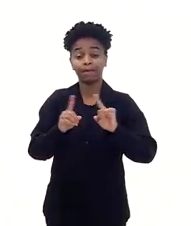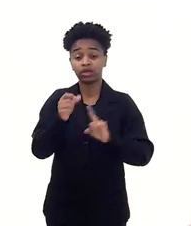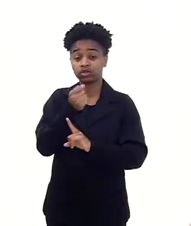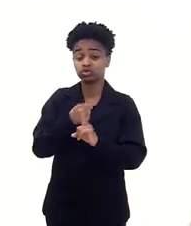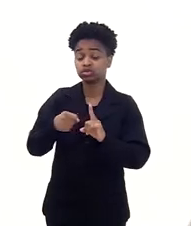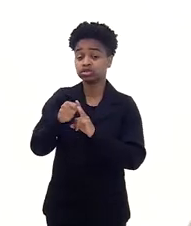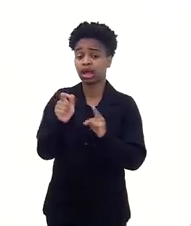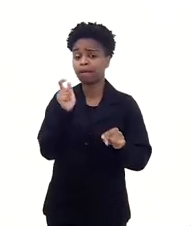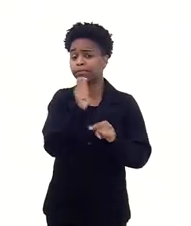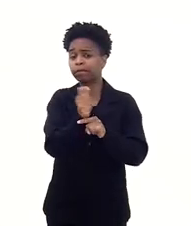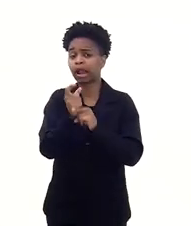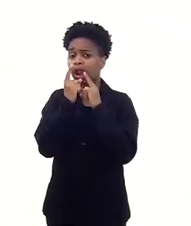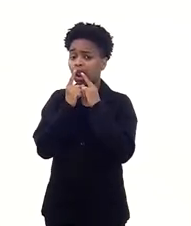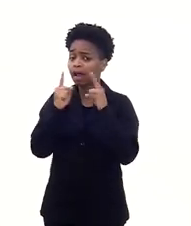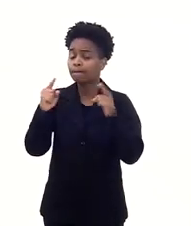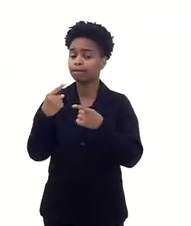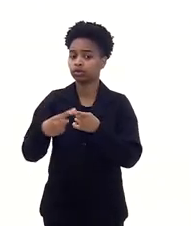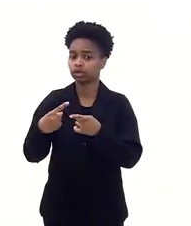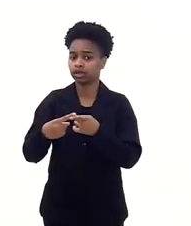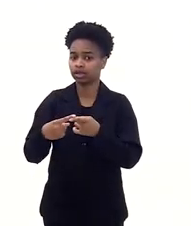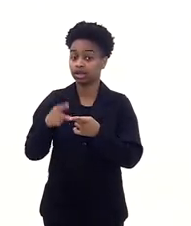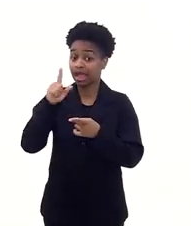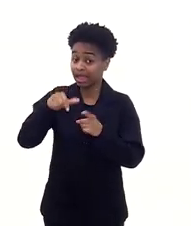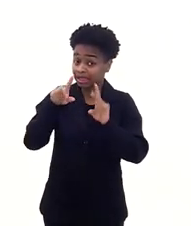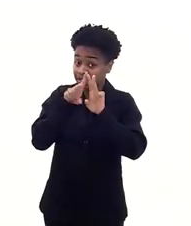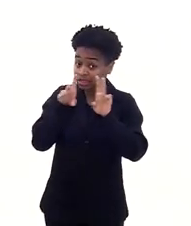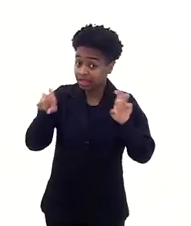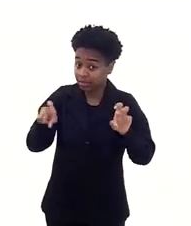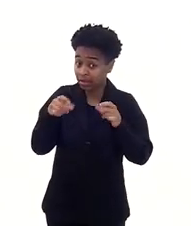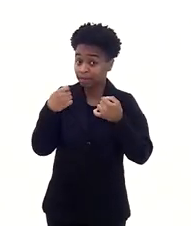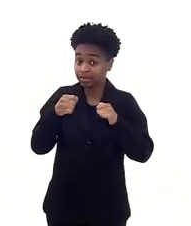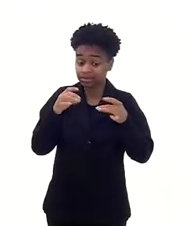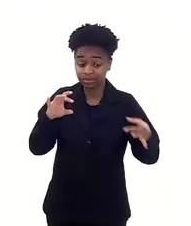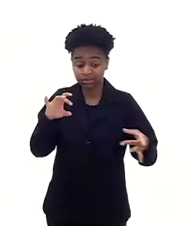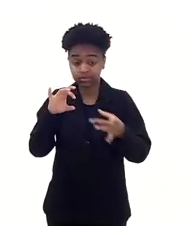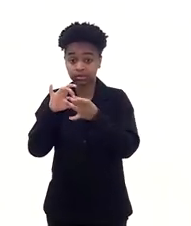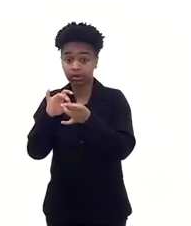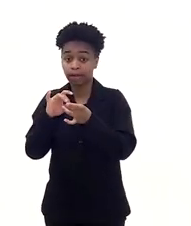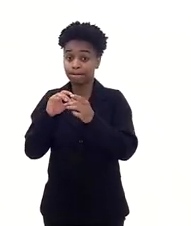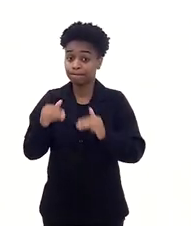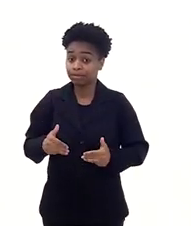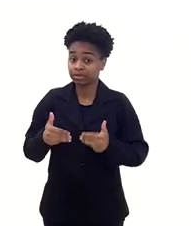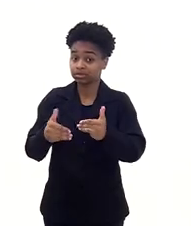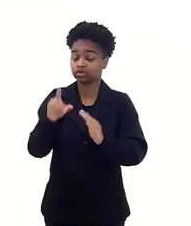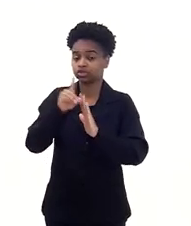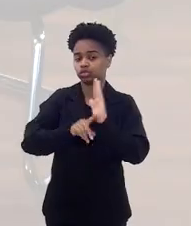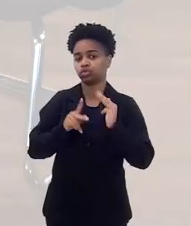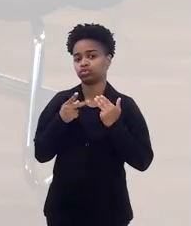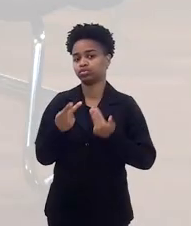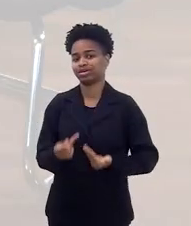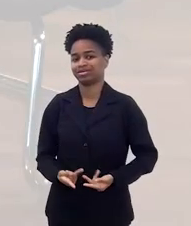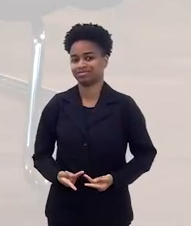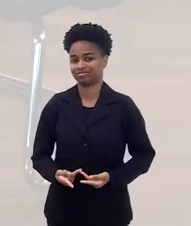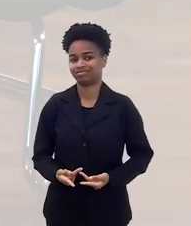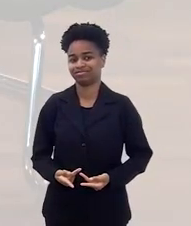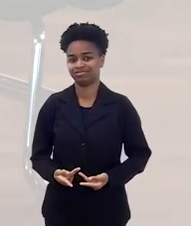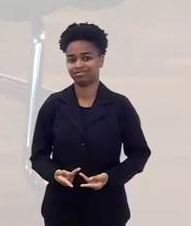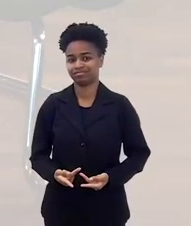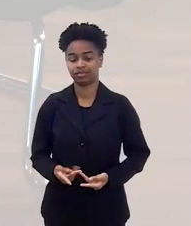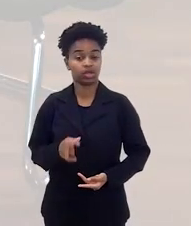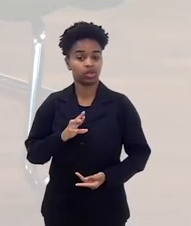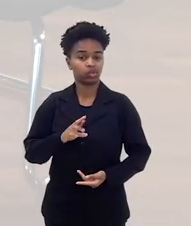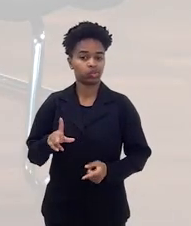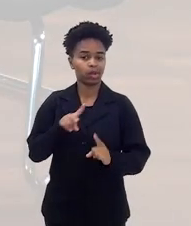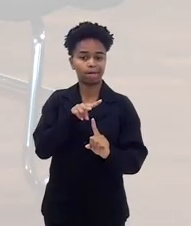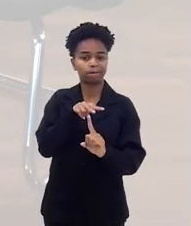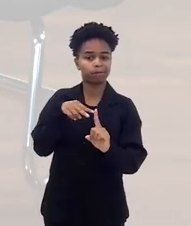da sociedade civil? Ora, esse é um tema que deve ser aportado lá no Ministério dos Direitos Humanos. Não numa